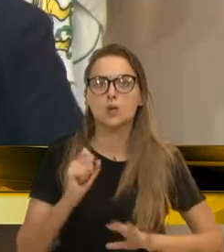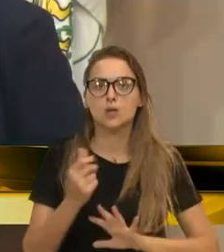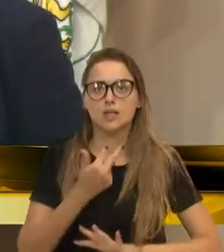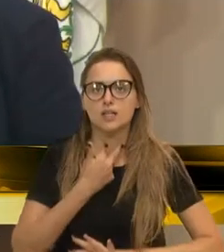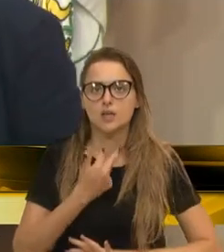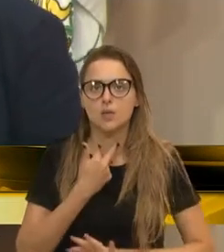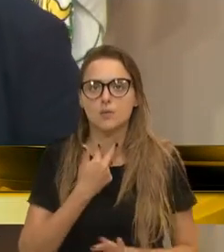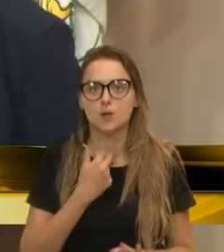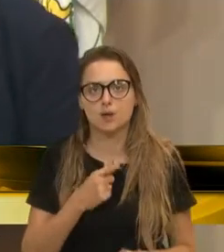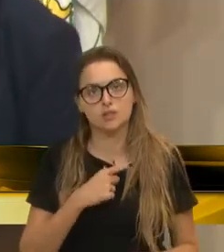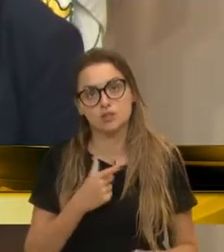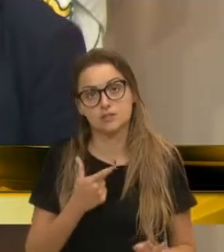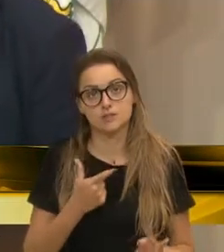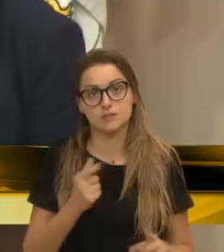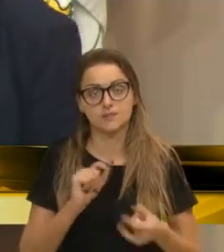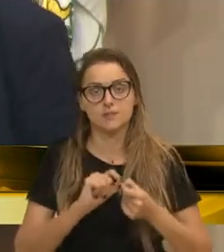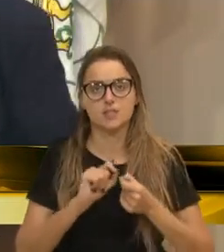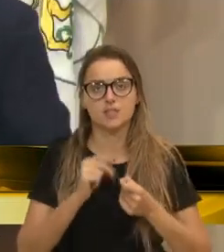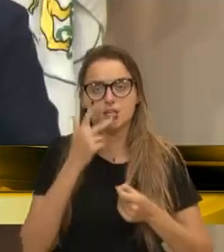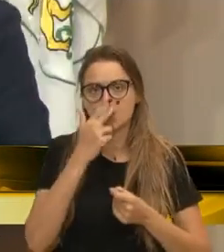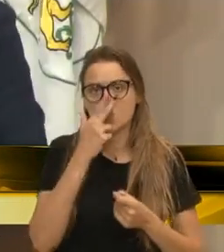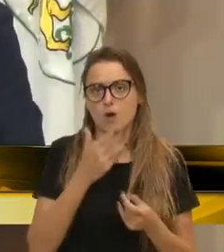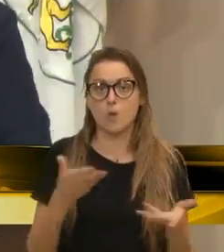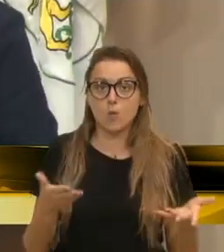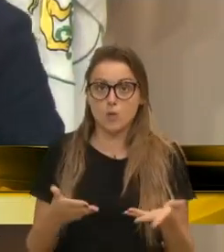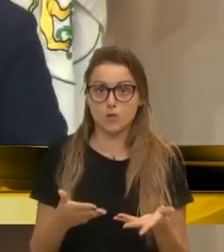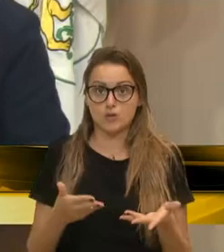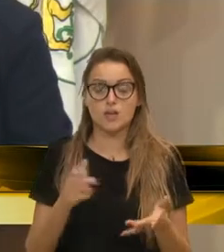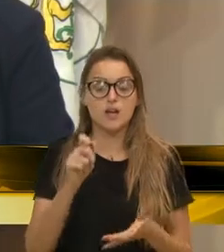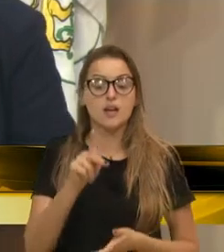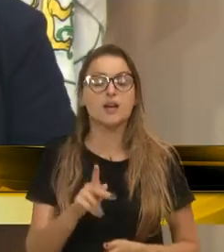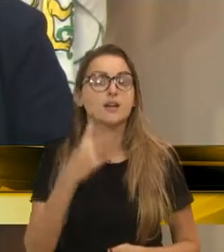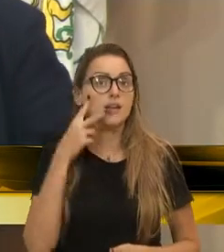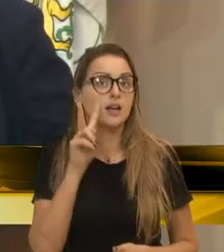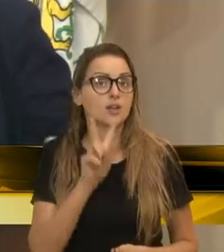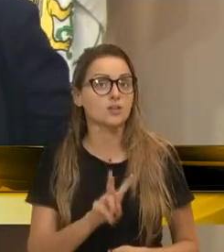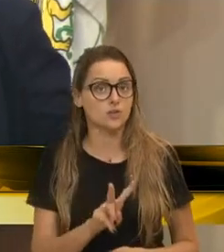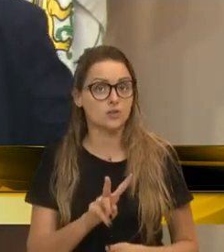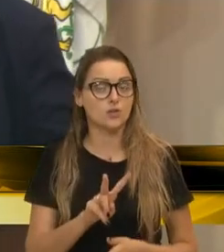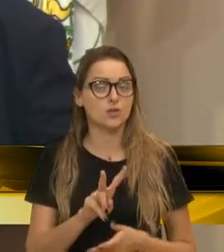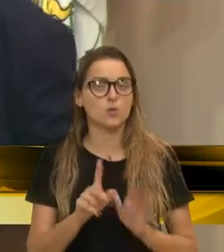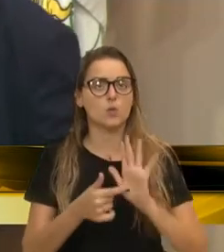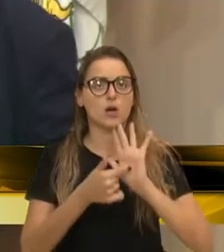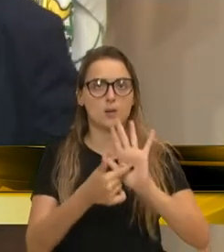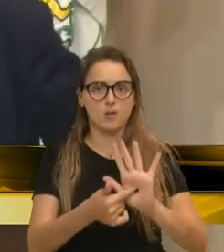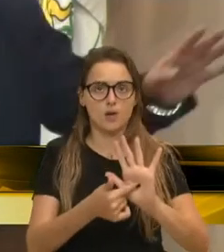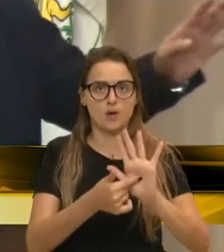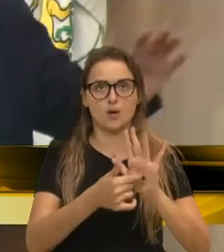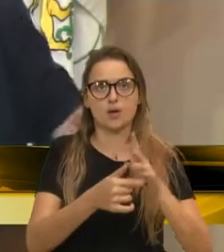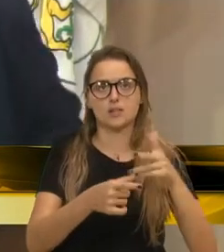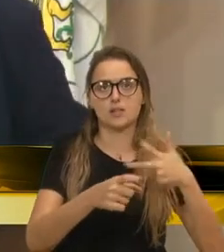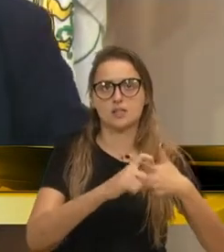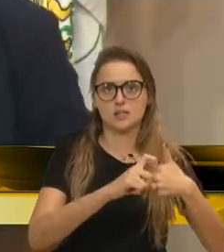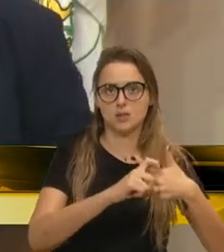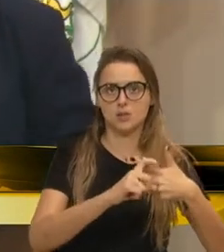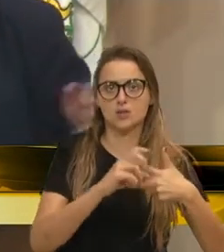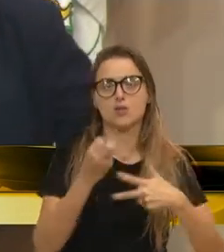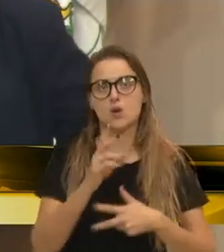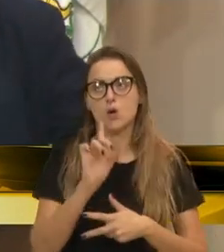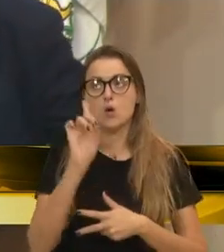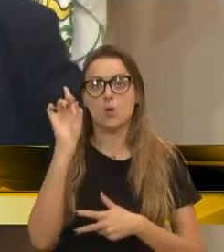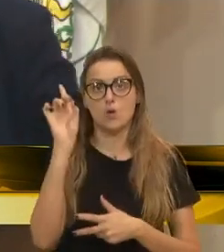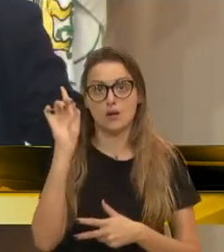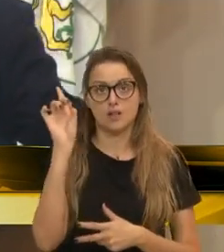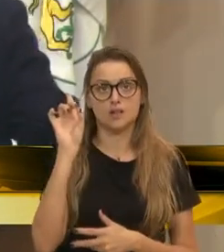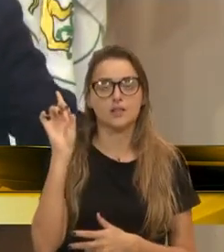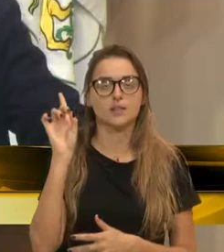atender é dessa forma que está sendo feita. Quem viu essa exposição ali no Executivo e viu aqui no telão, o